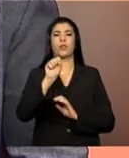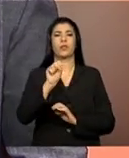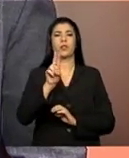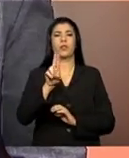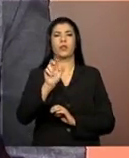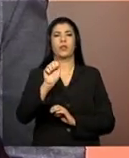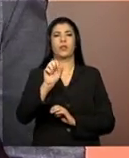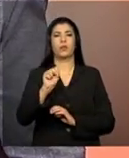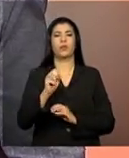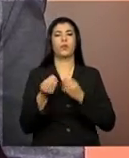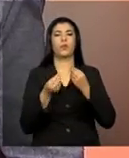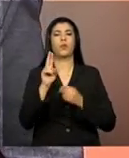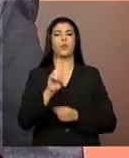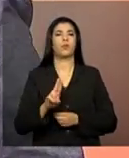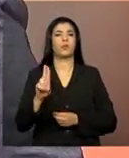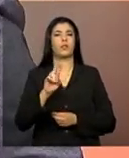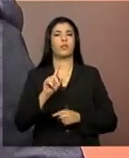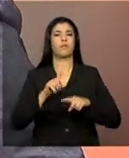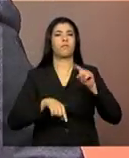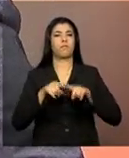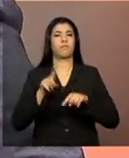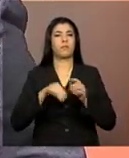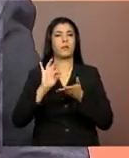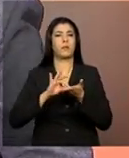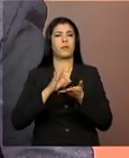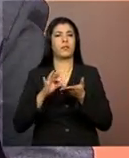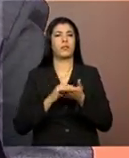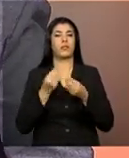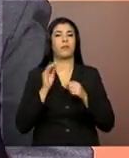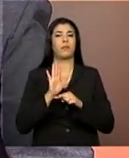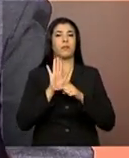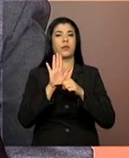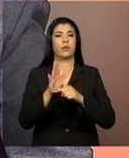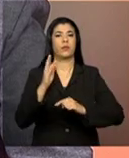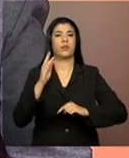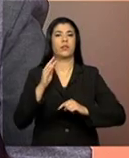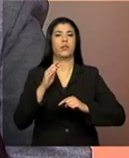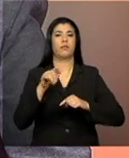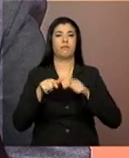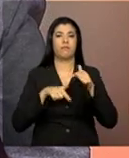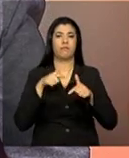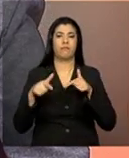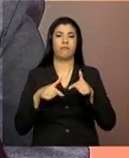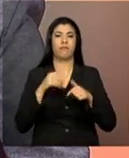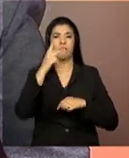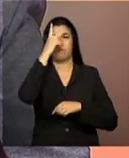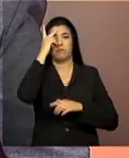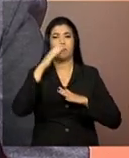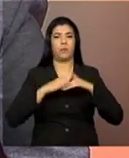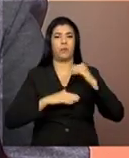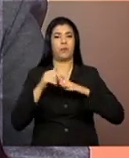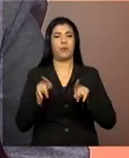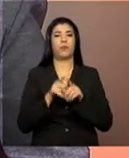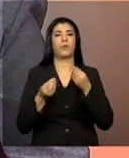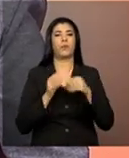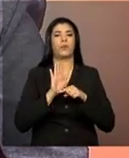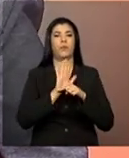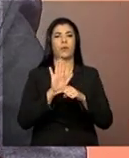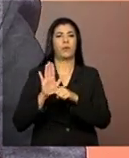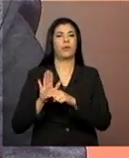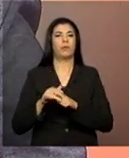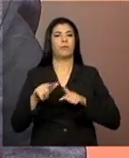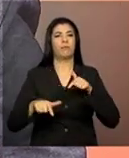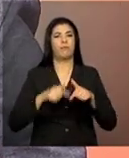utilização desse instrumento pode auxiliar o trabalho do profissional e também como ele contribui para a qualidade do serviço